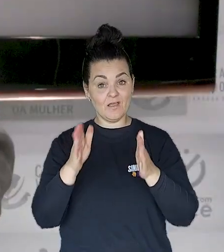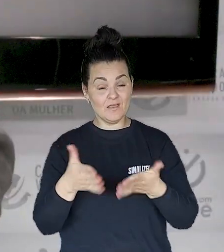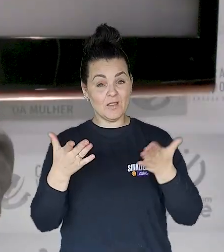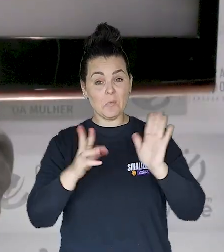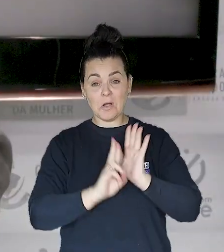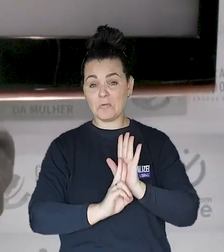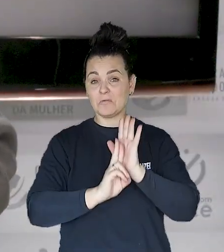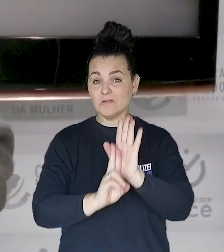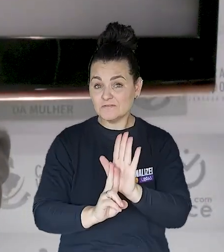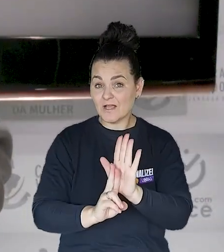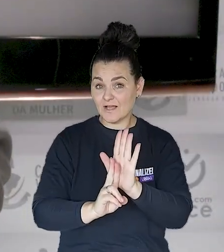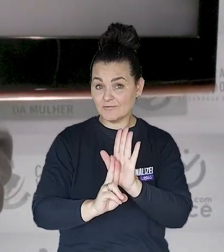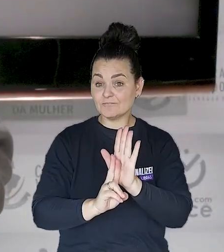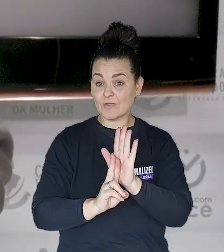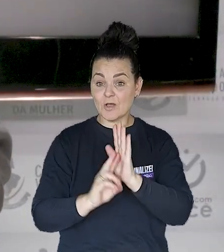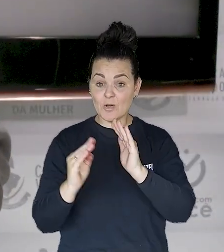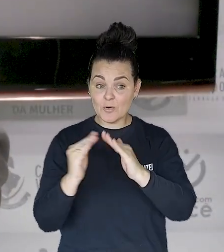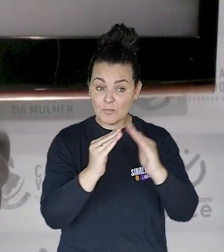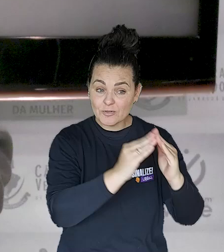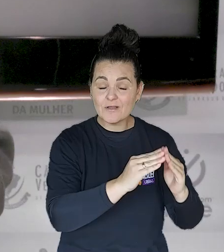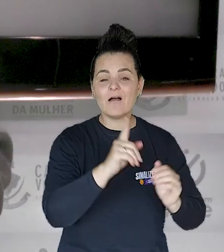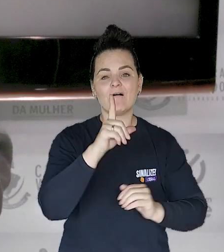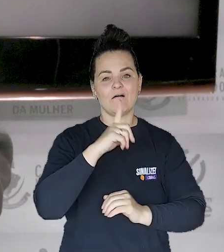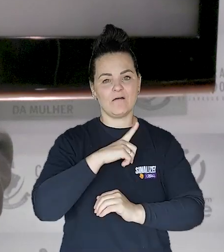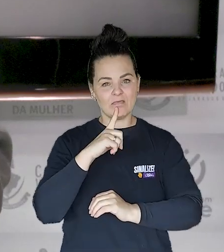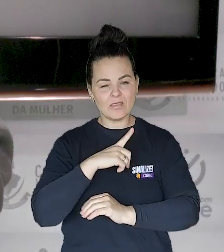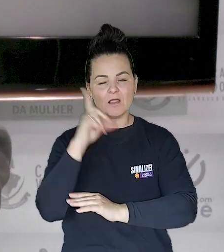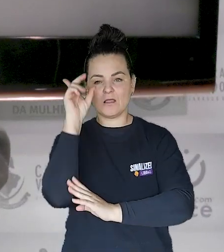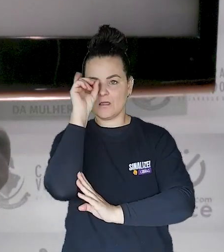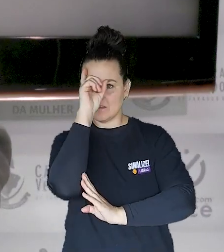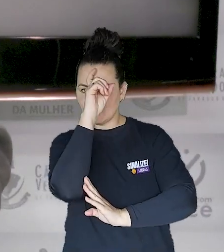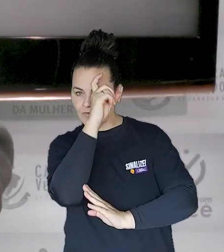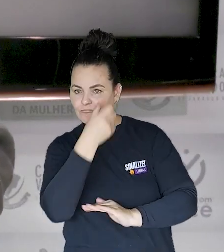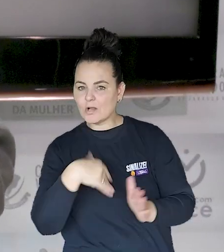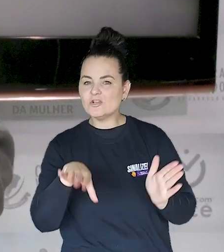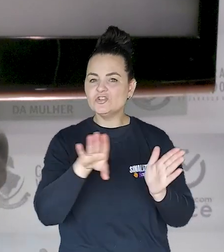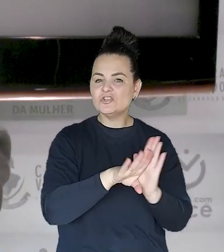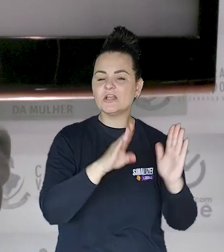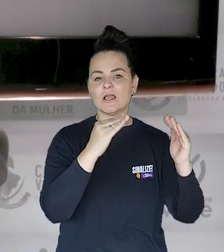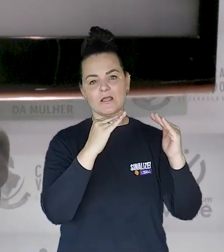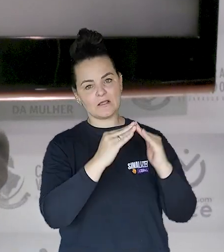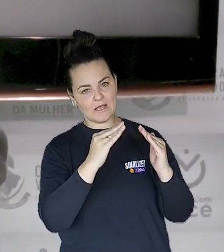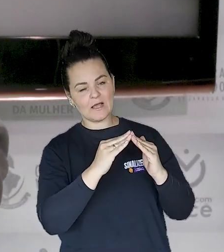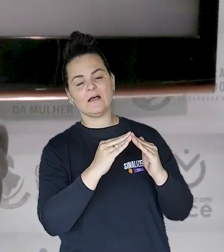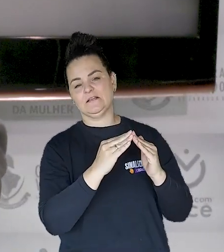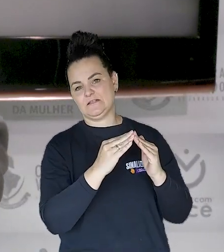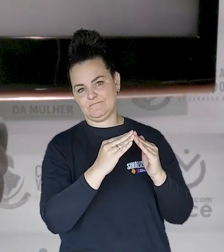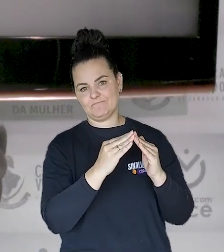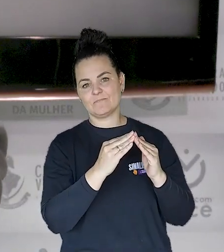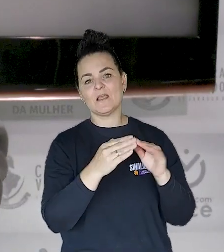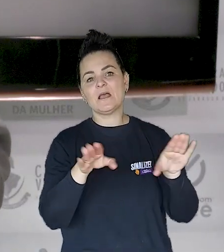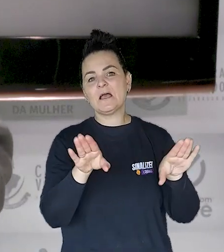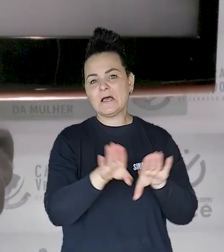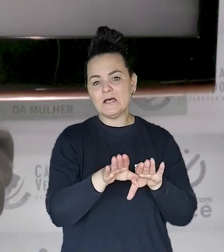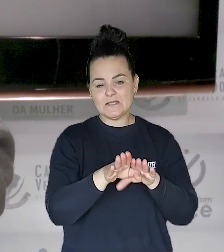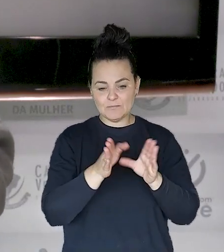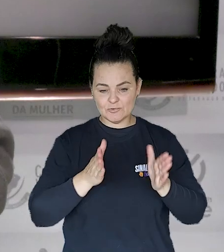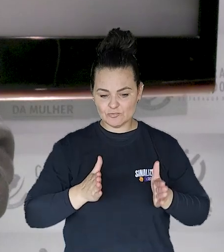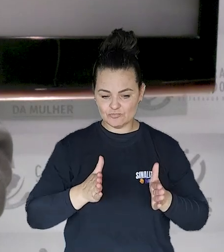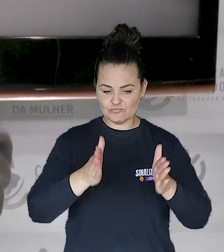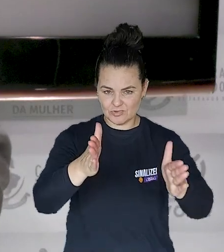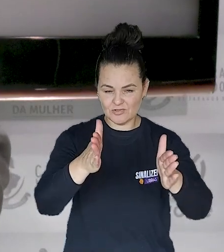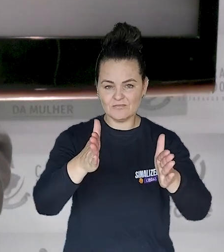Como resultado, os moradores têm enfrentado dificuldades para acessar suas residências, além de danos ao